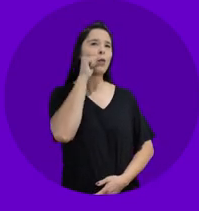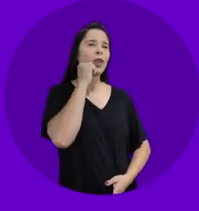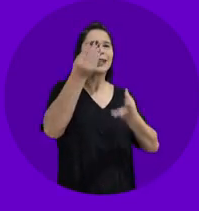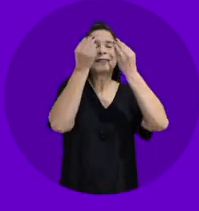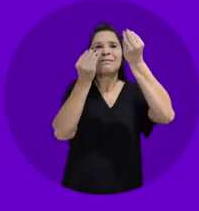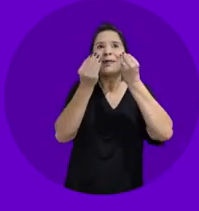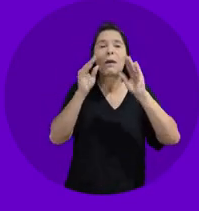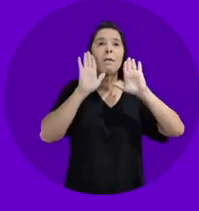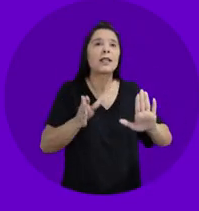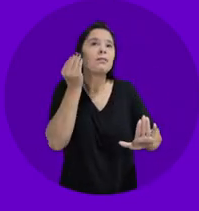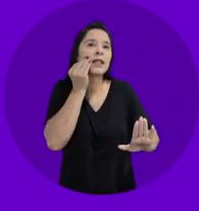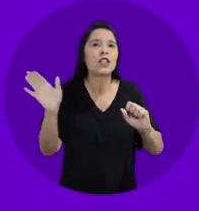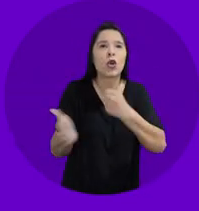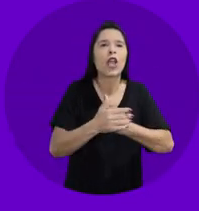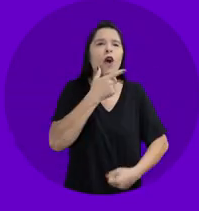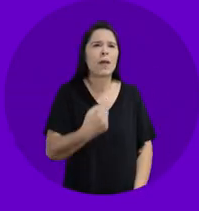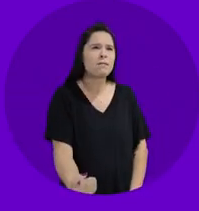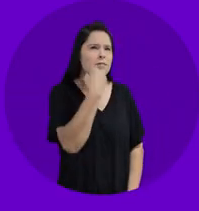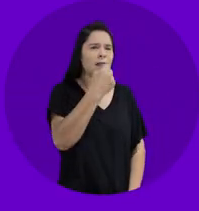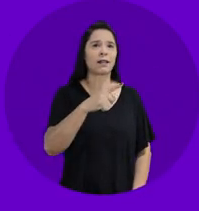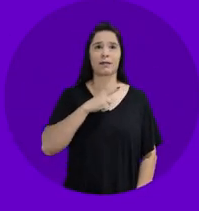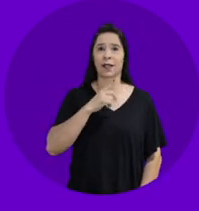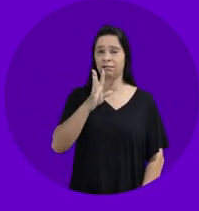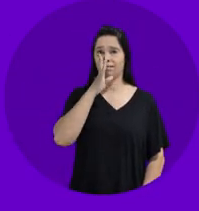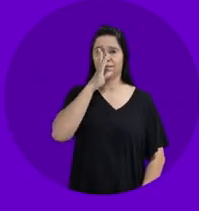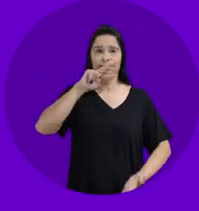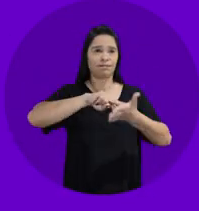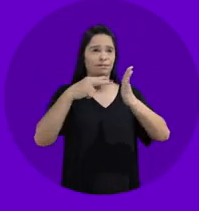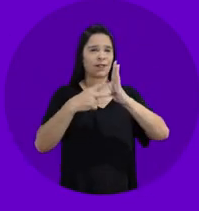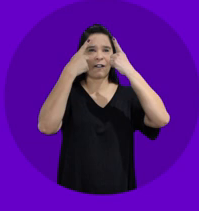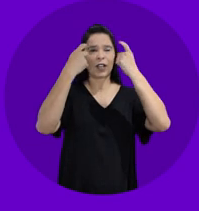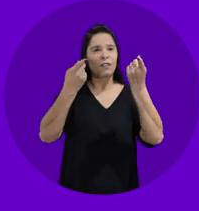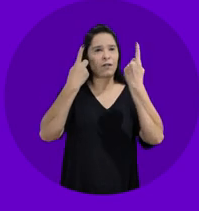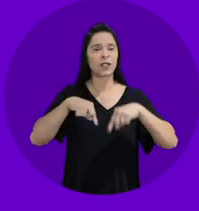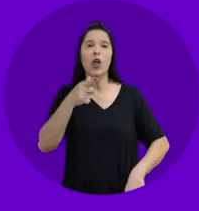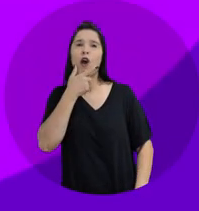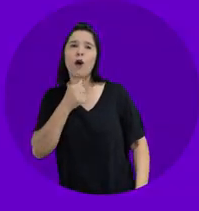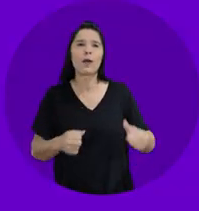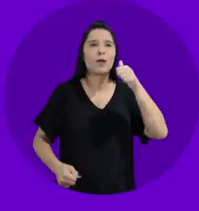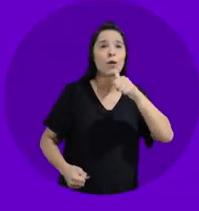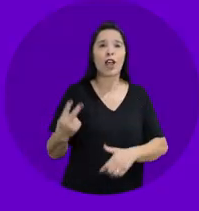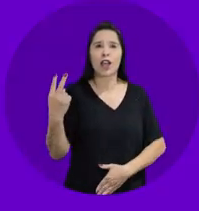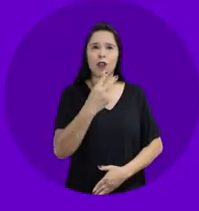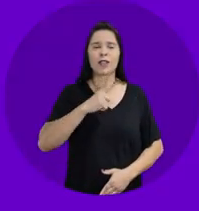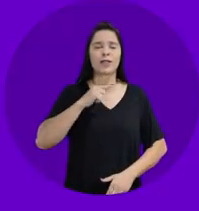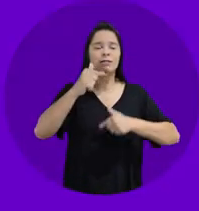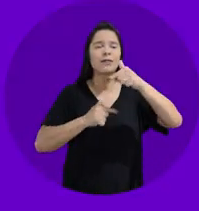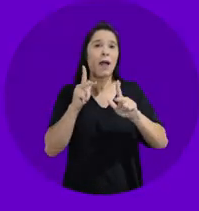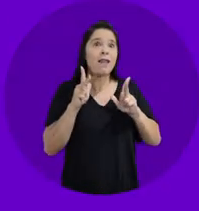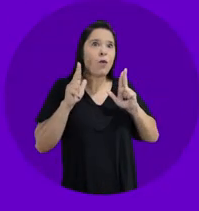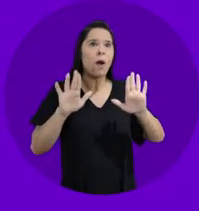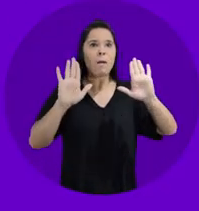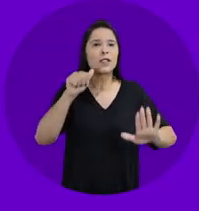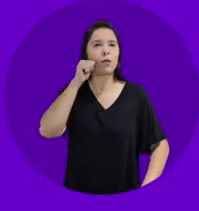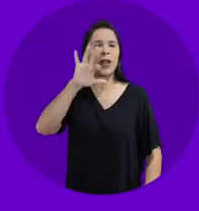Ela se maquiou, só pra esconder o machucado que ele deixou. Quando passa do ponto, é violência física. Ela e ele fazem o mesmo